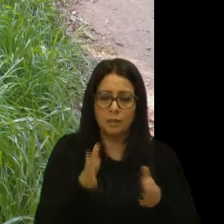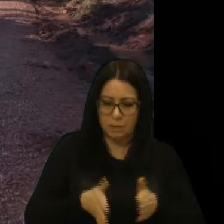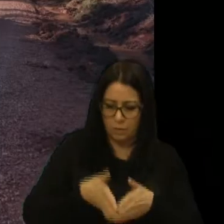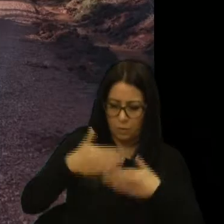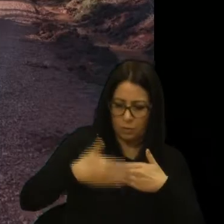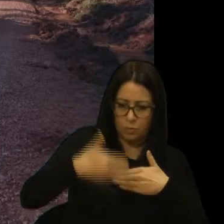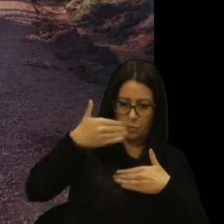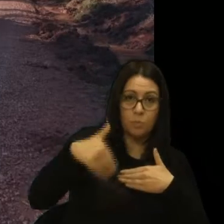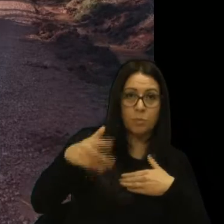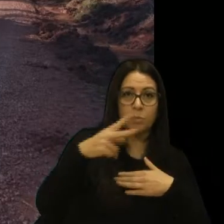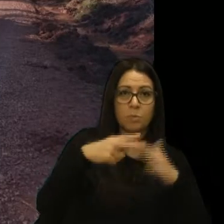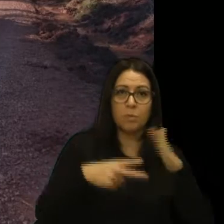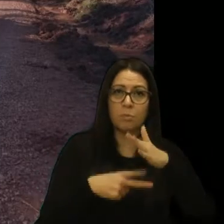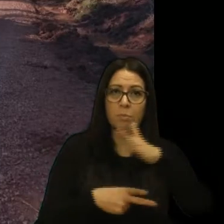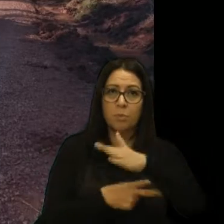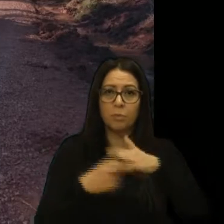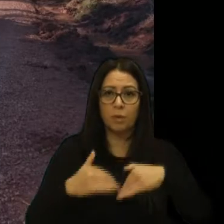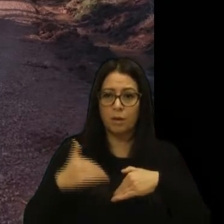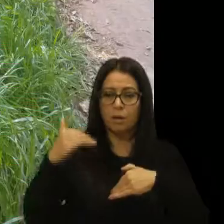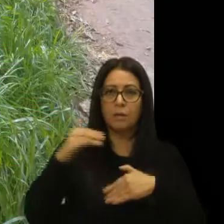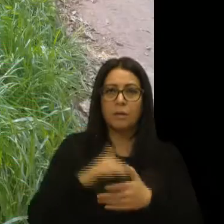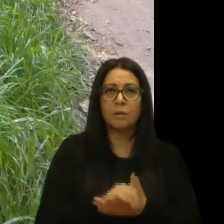percebam, que é uma ponte alta,